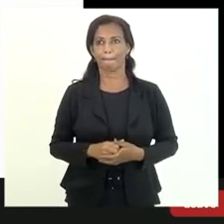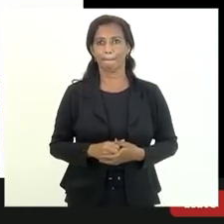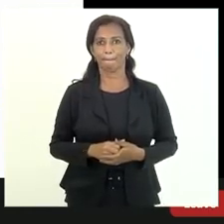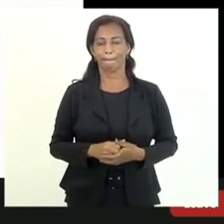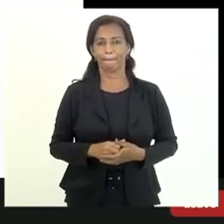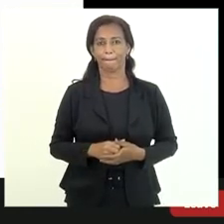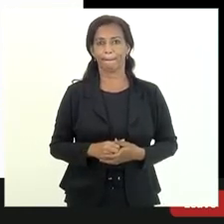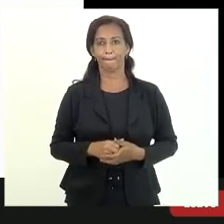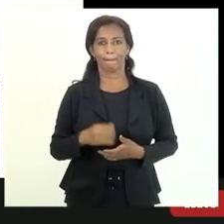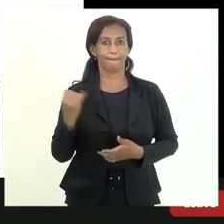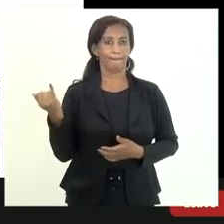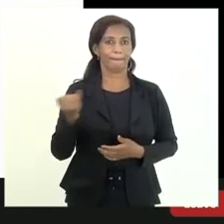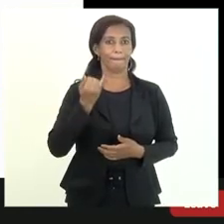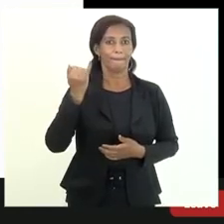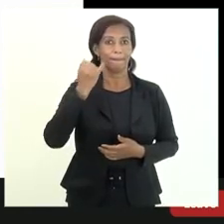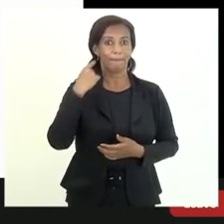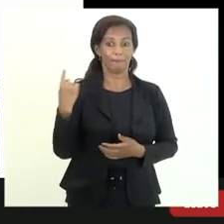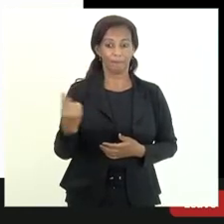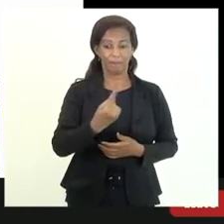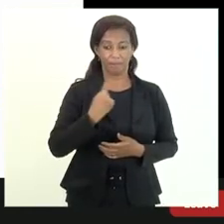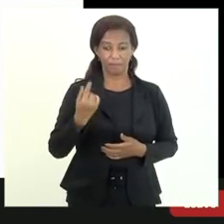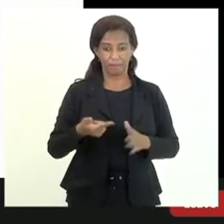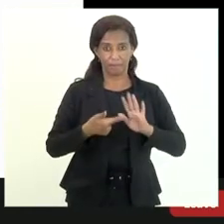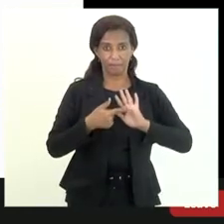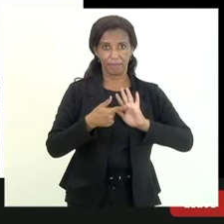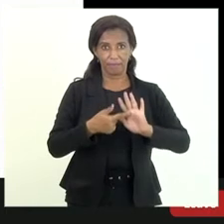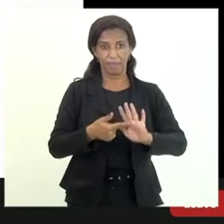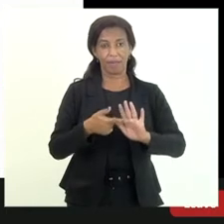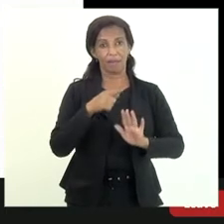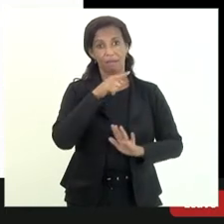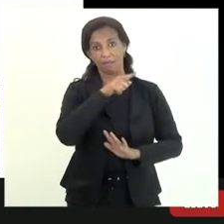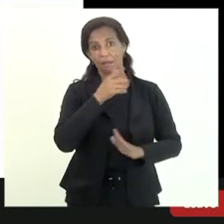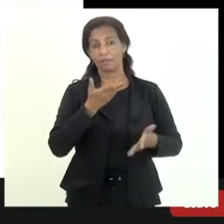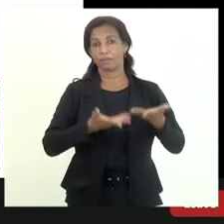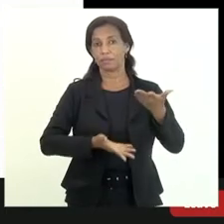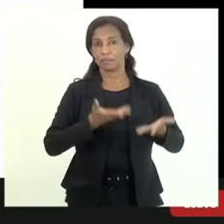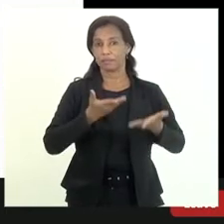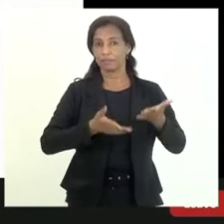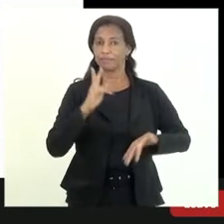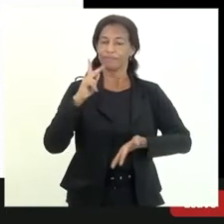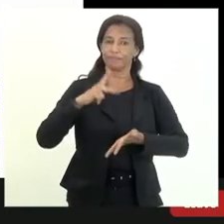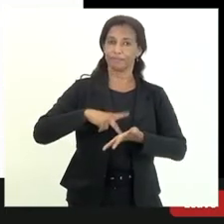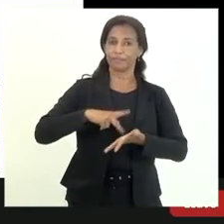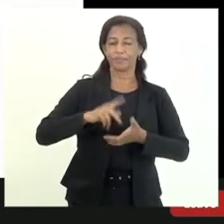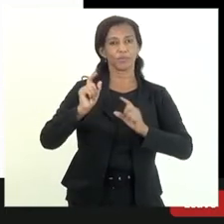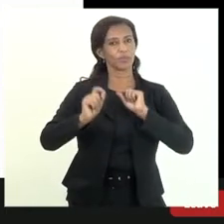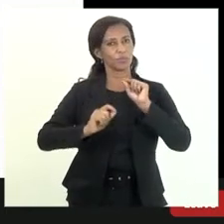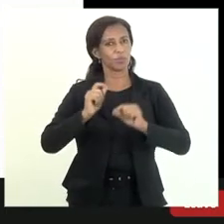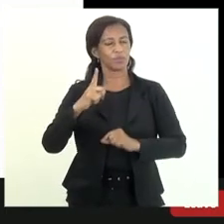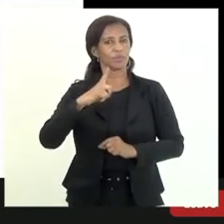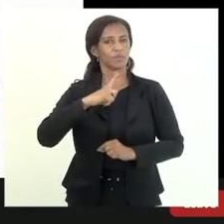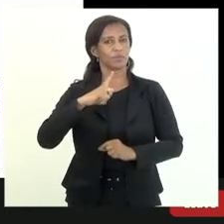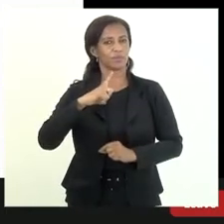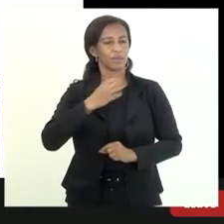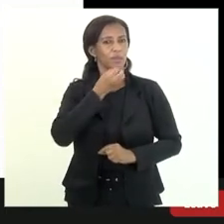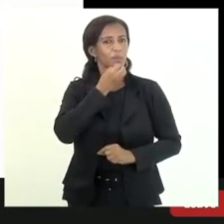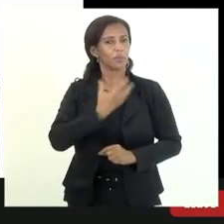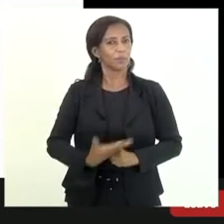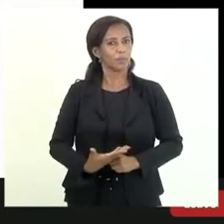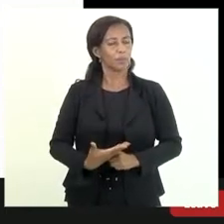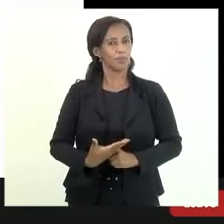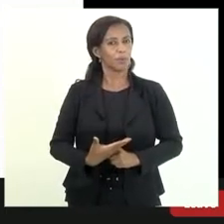é fundamental que a gente demonstre lá no balanço realmente de fato aquilo que a gente tenha uma boa